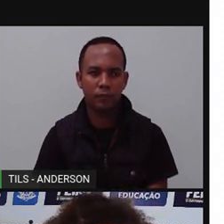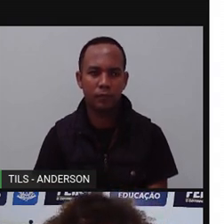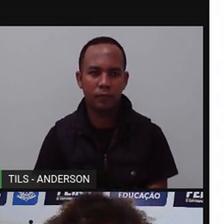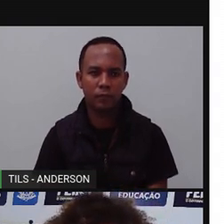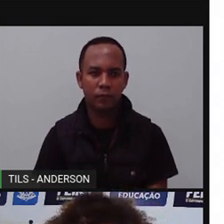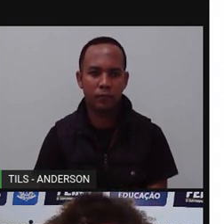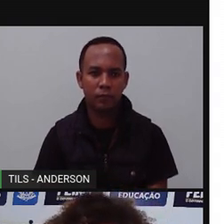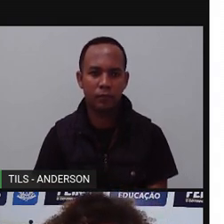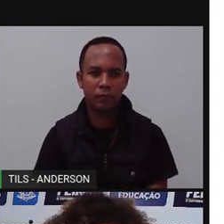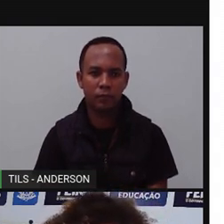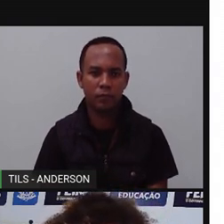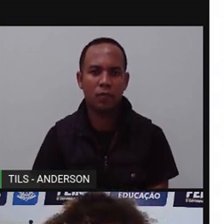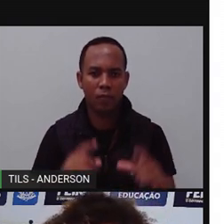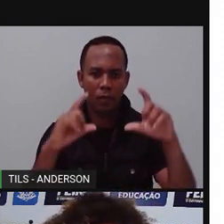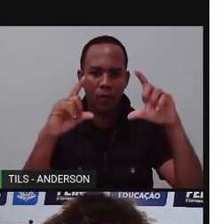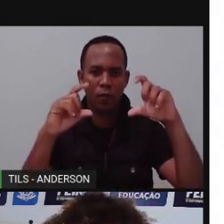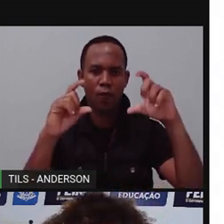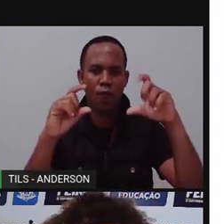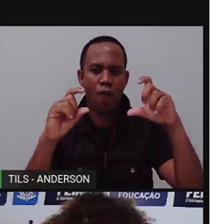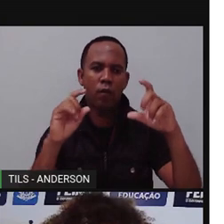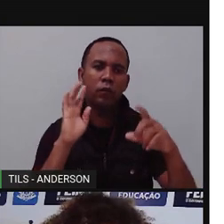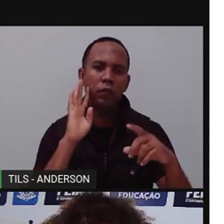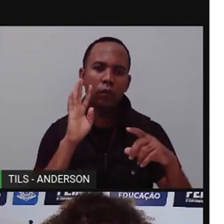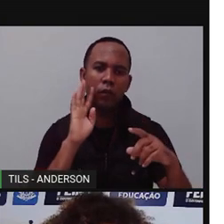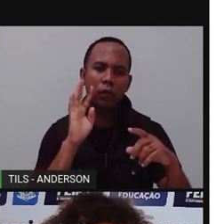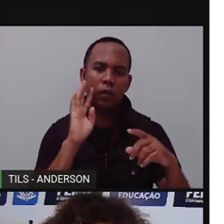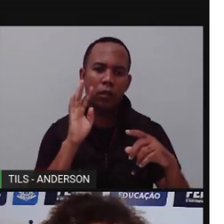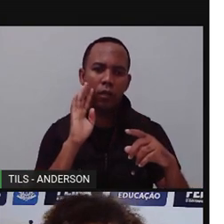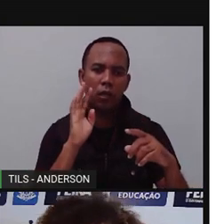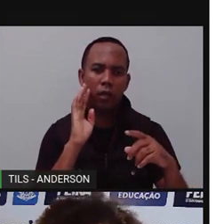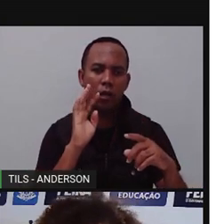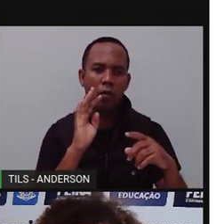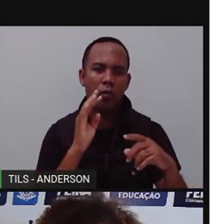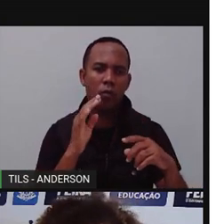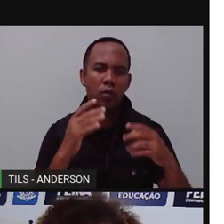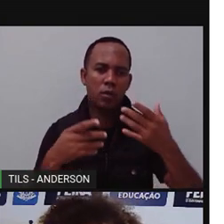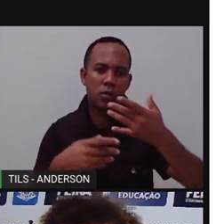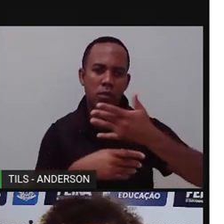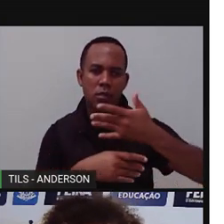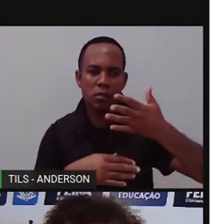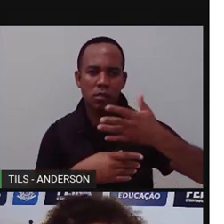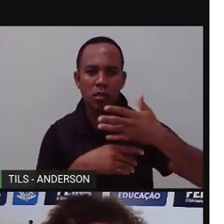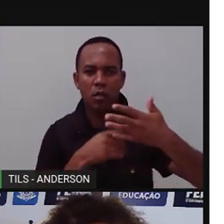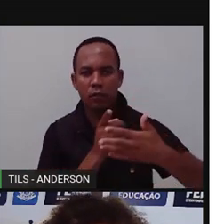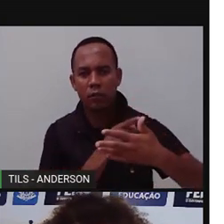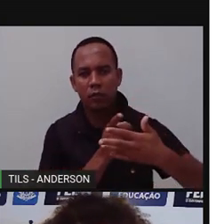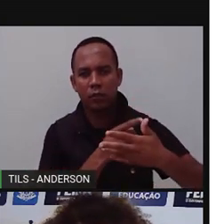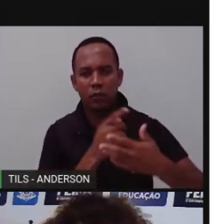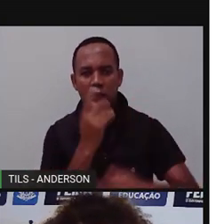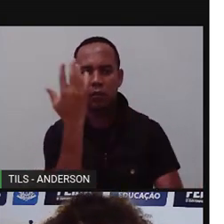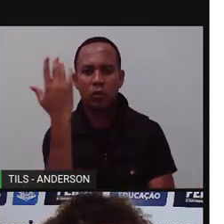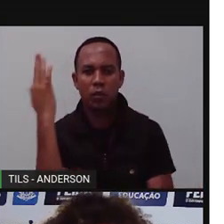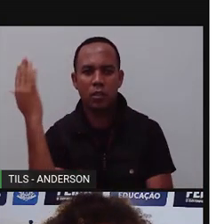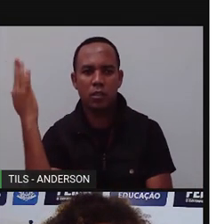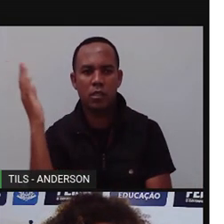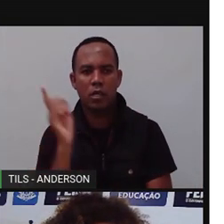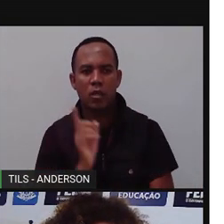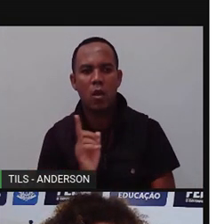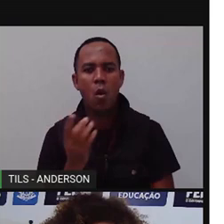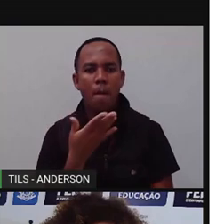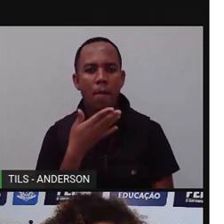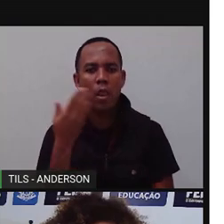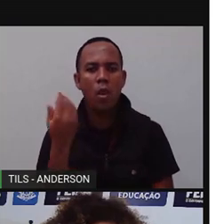Essa imagem é bem bacana, né? Porque de um lado estão as construções e do outro está a natureza. O que é que vale a pena, de fato, né?